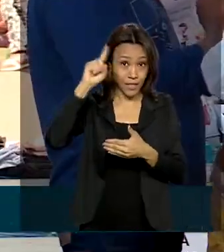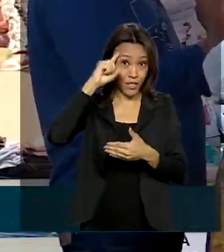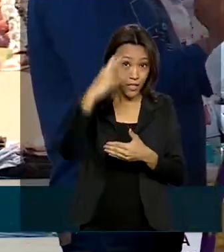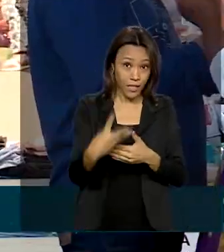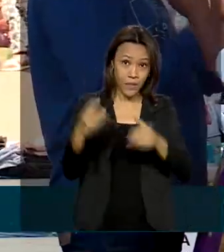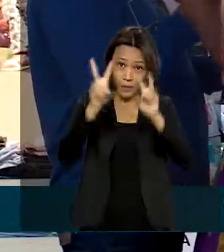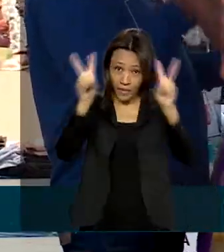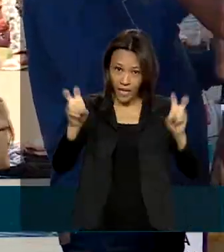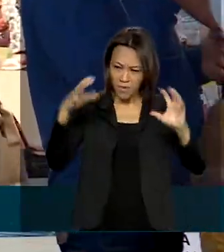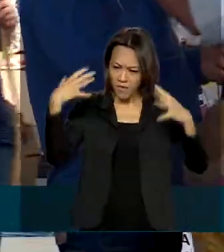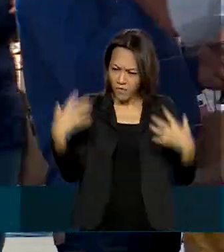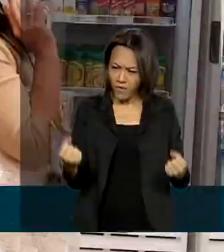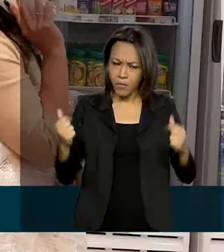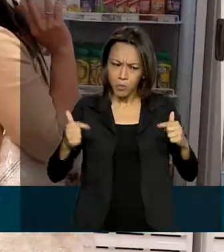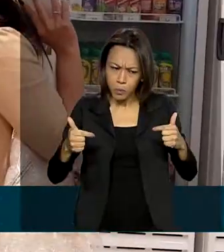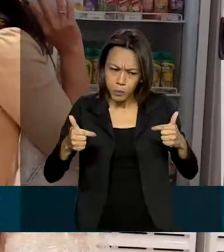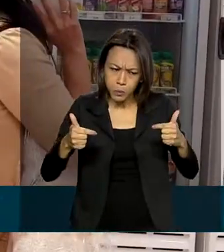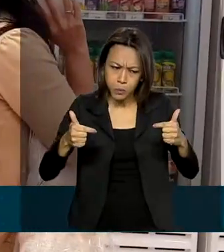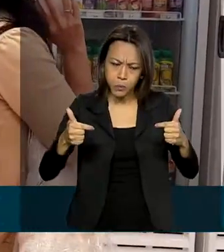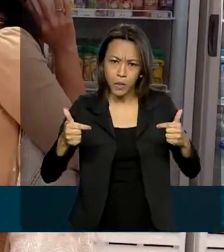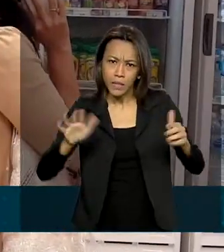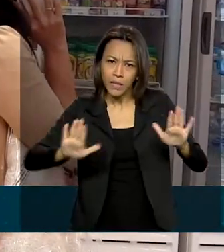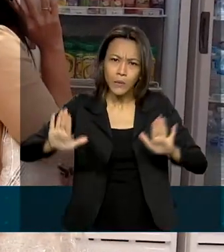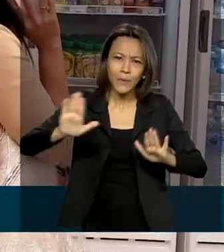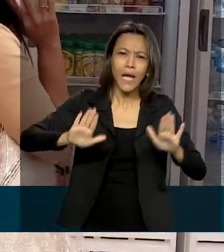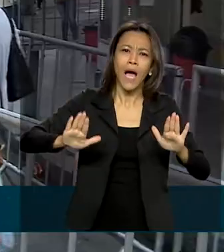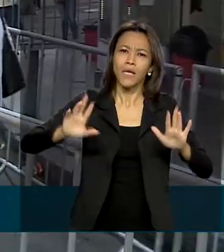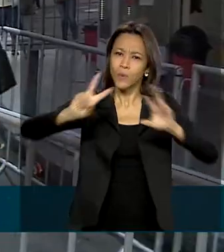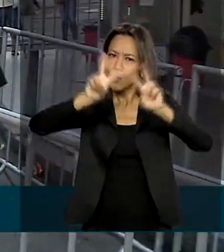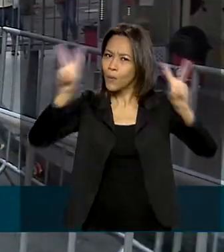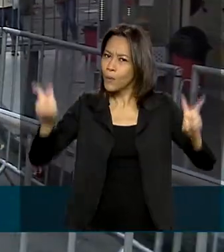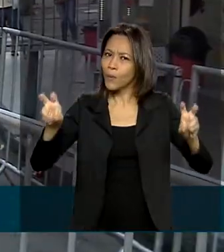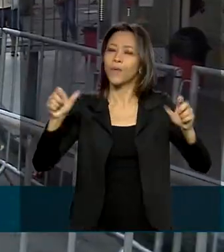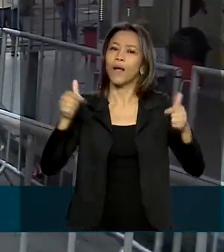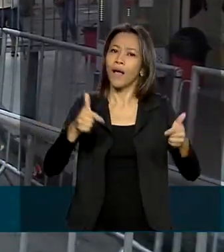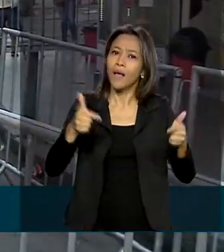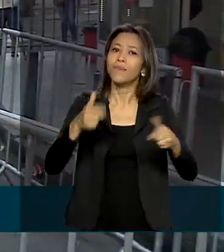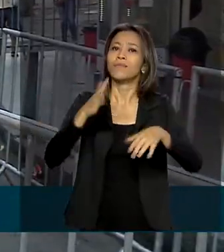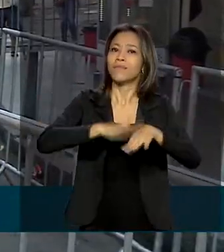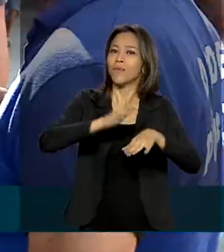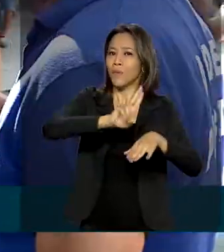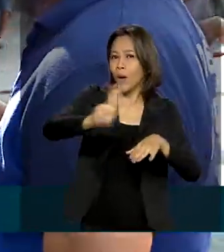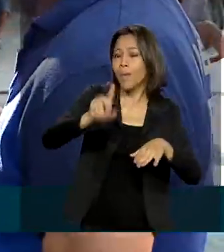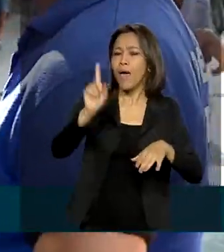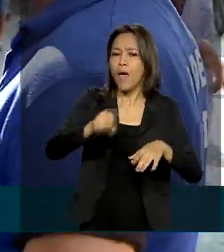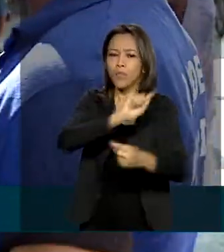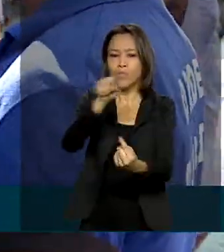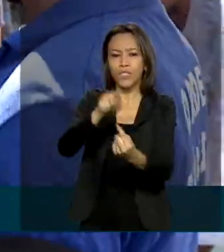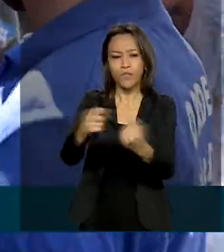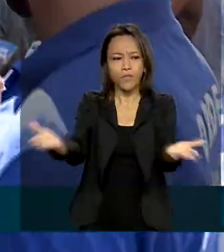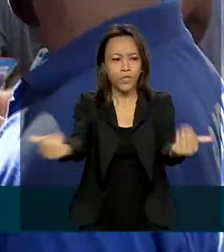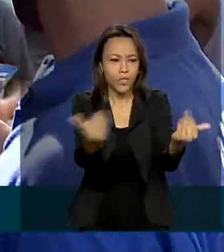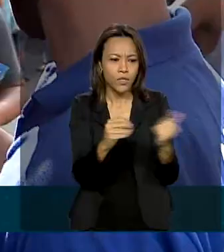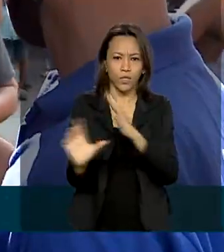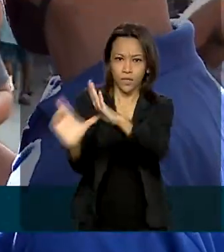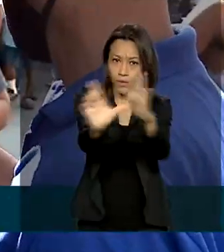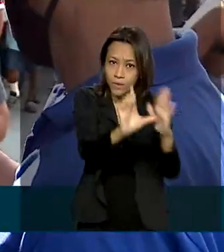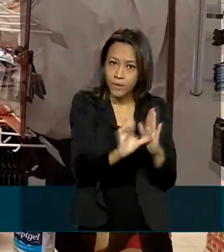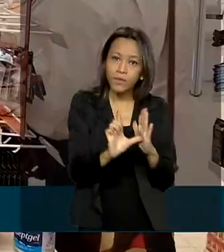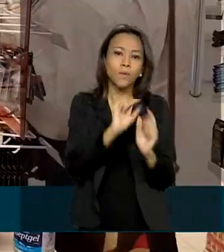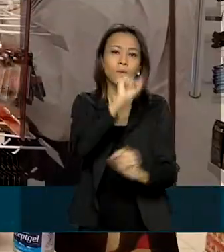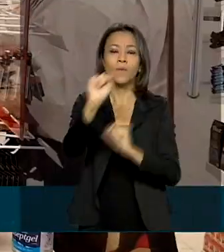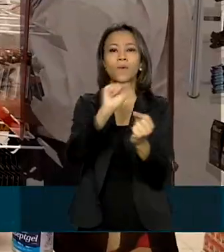vamos em frente com o cuidado e confiança. E o principal objetivo é unir todo o comércio e varejo do país para